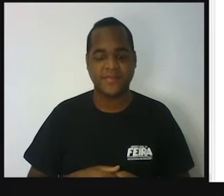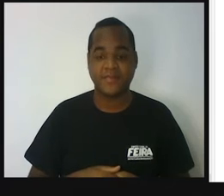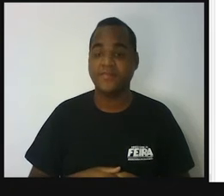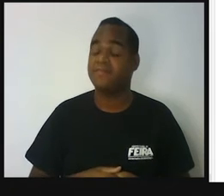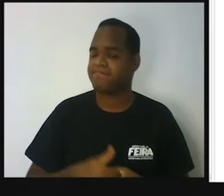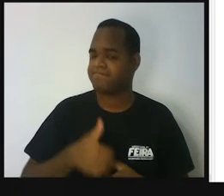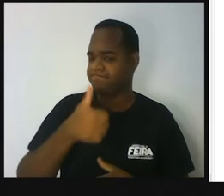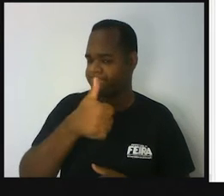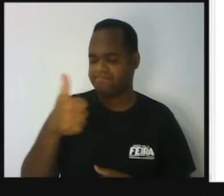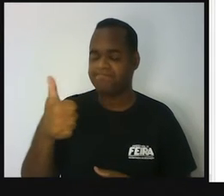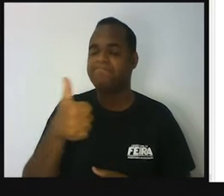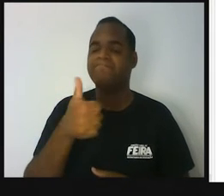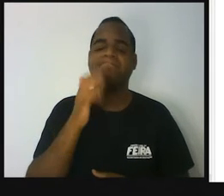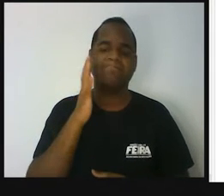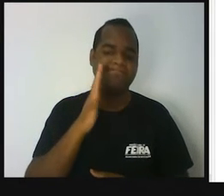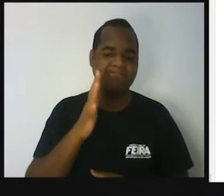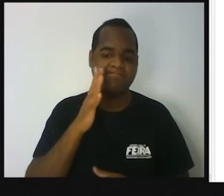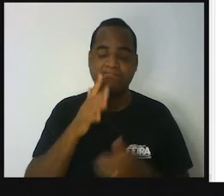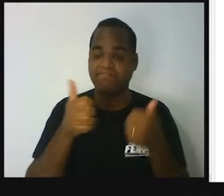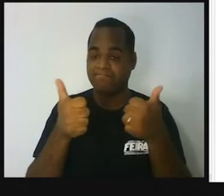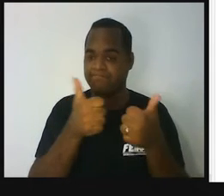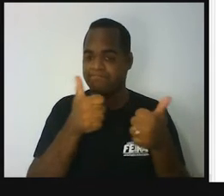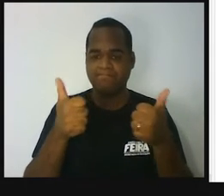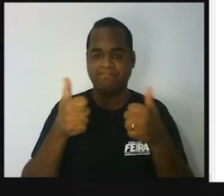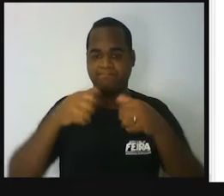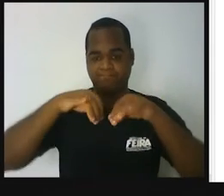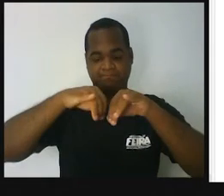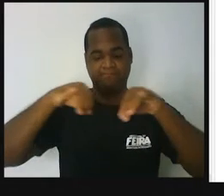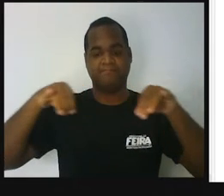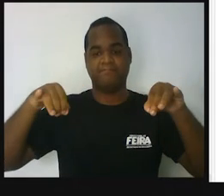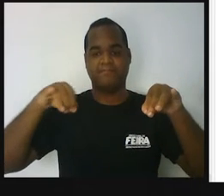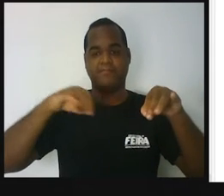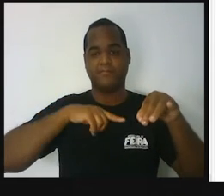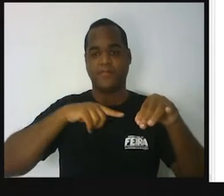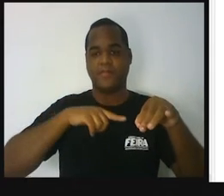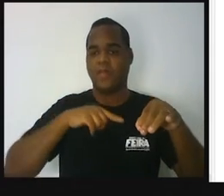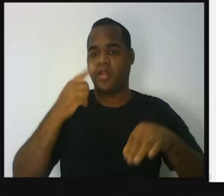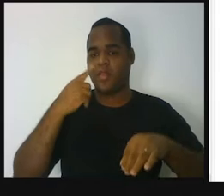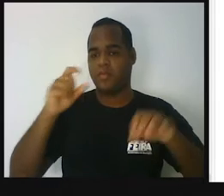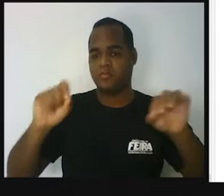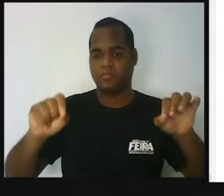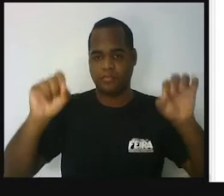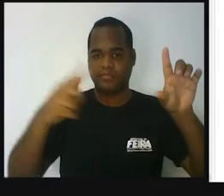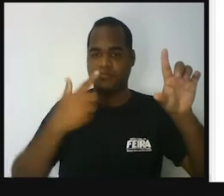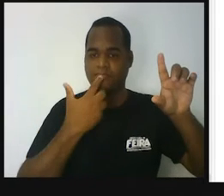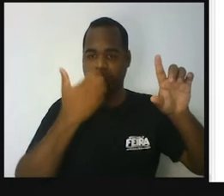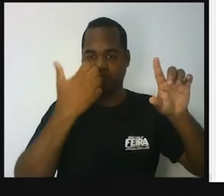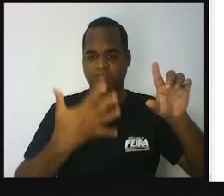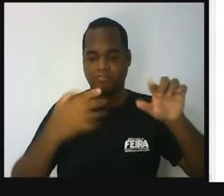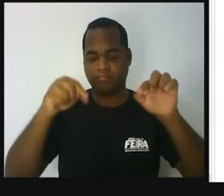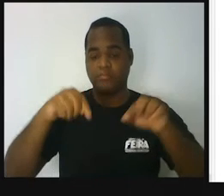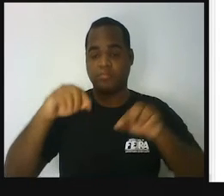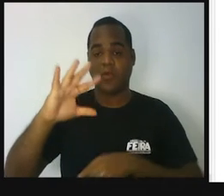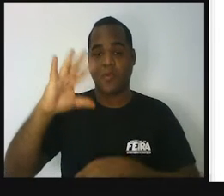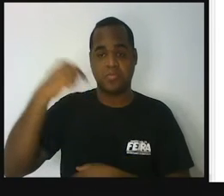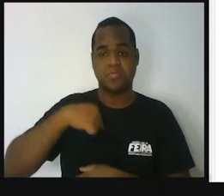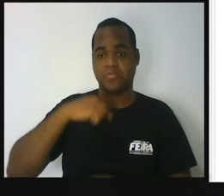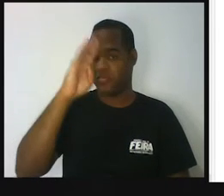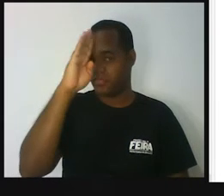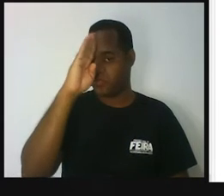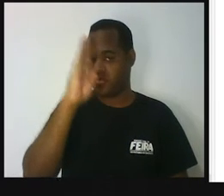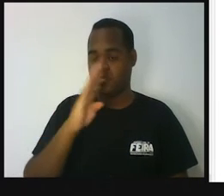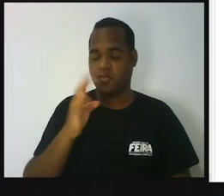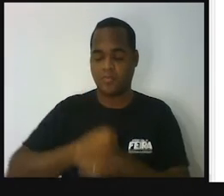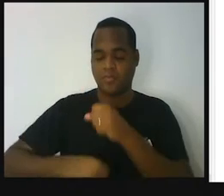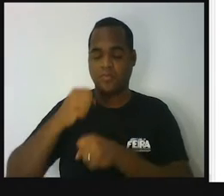beleza. Essa notícia que tá aparecendo aí em nosso quadro aconteceu aqui em nosso Brasil, né?